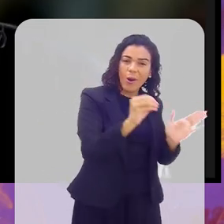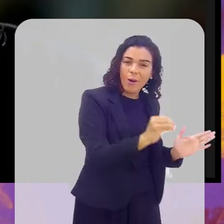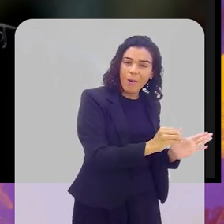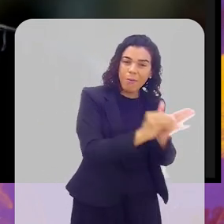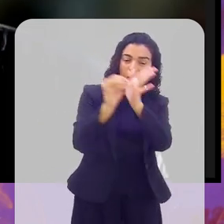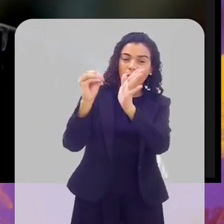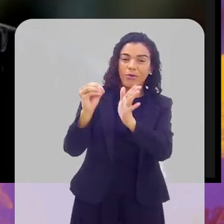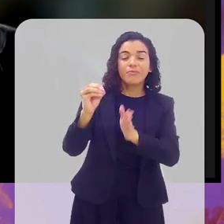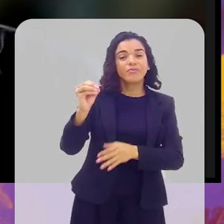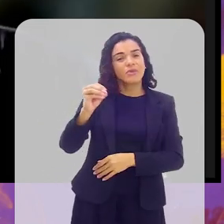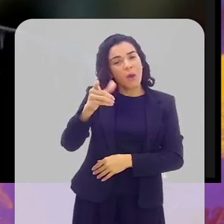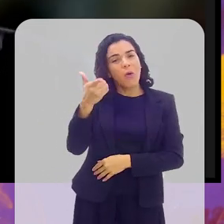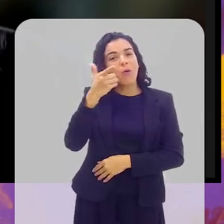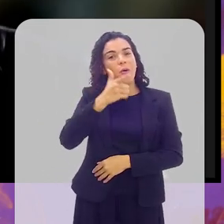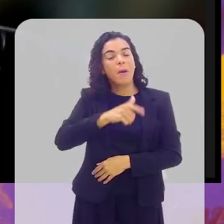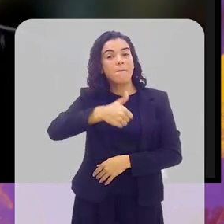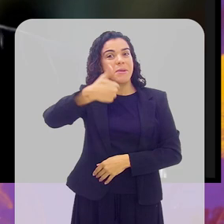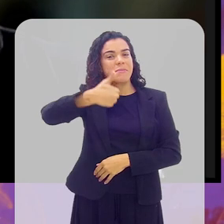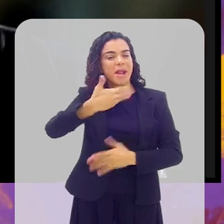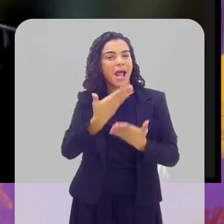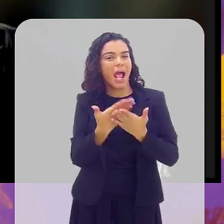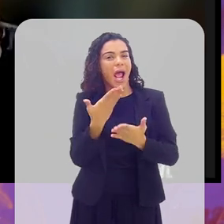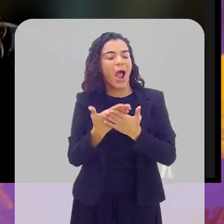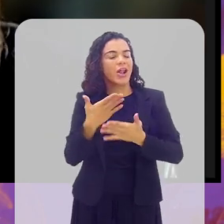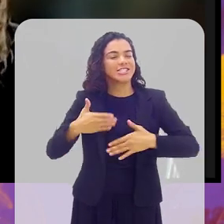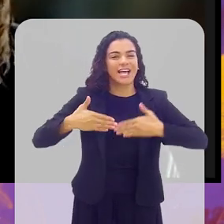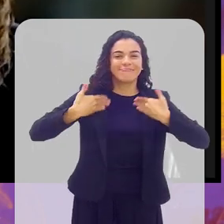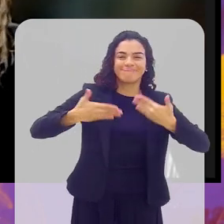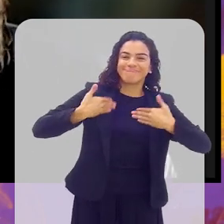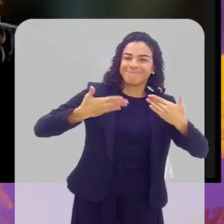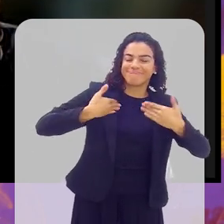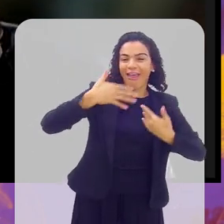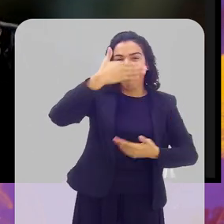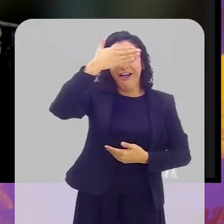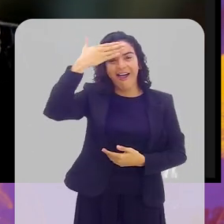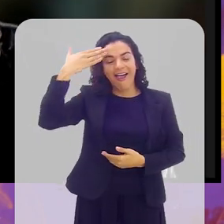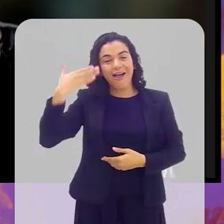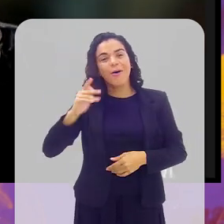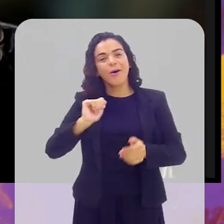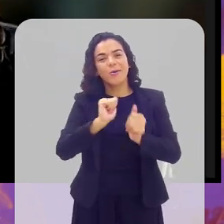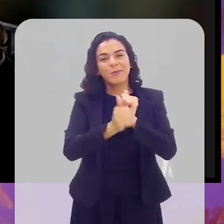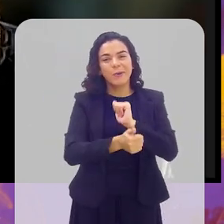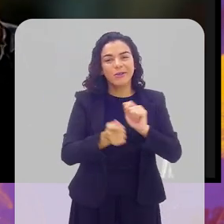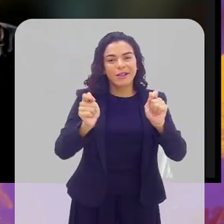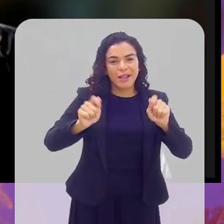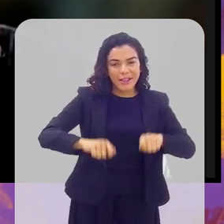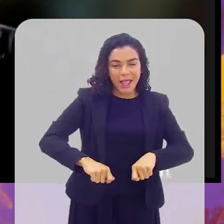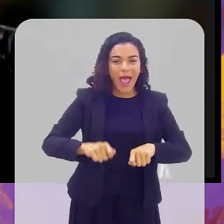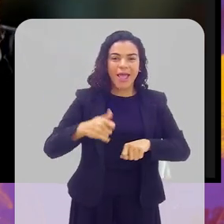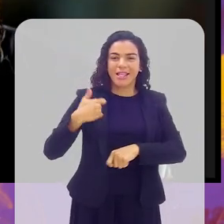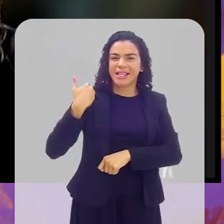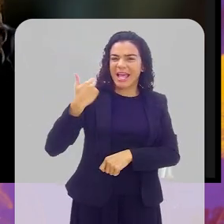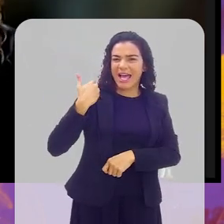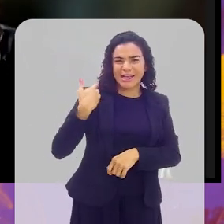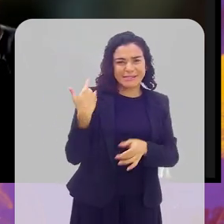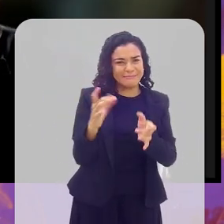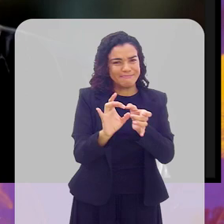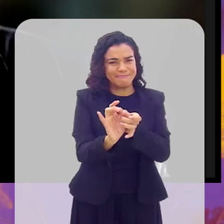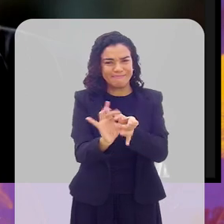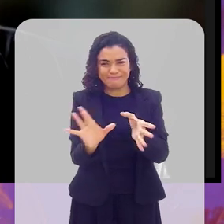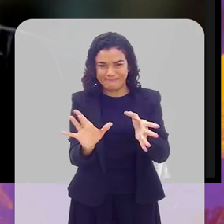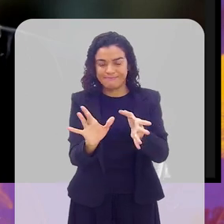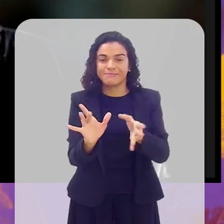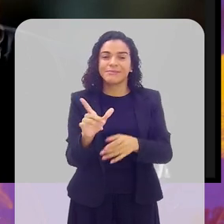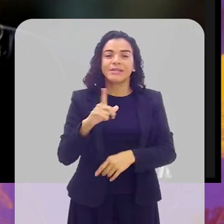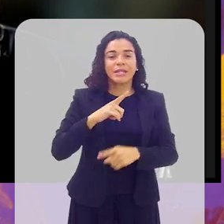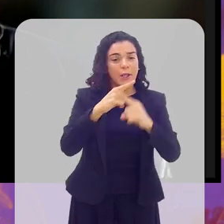aula, você já está conseguindo jogar o Beach Tênis, você já está se divertindo, e é um esporte que pode se praticar em todas as idades. Então, gente já teve um